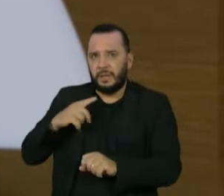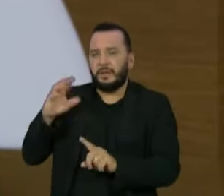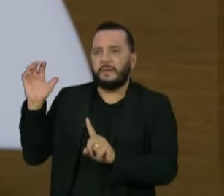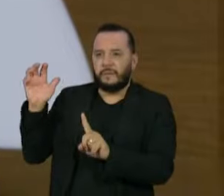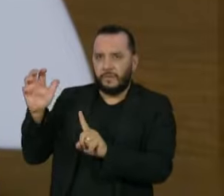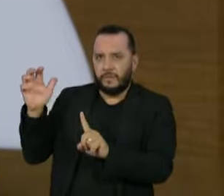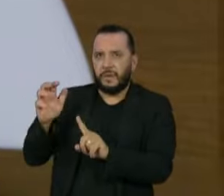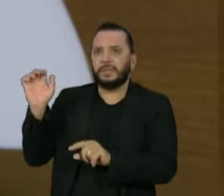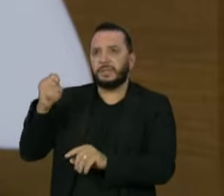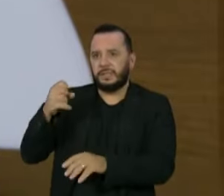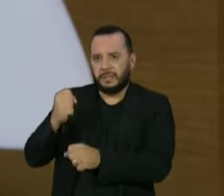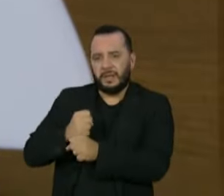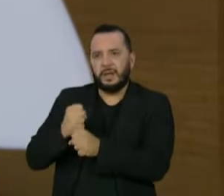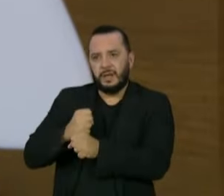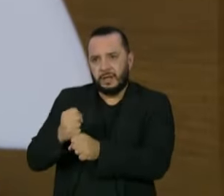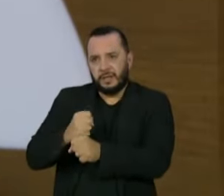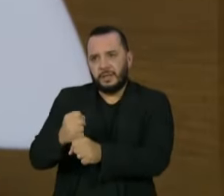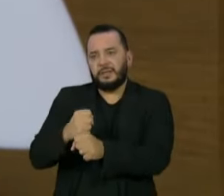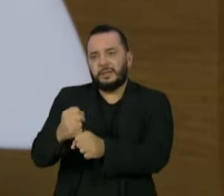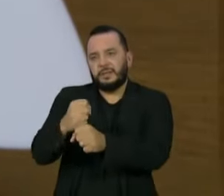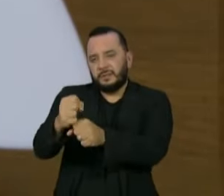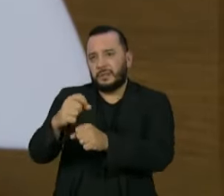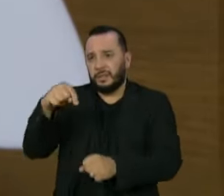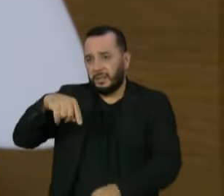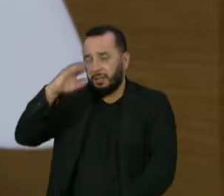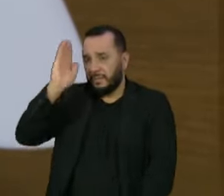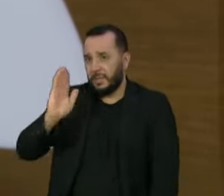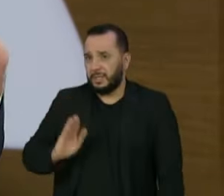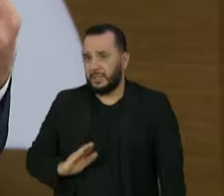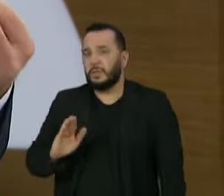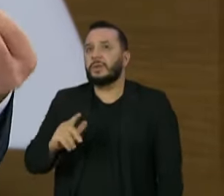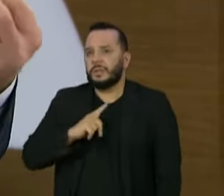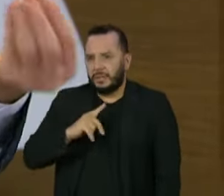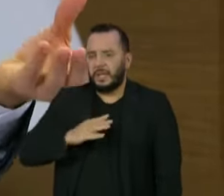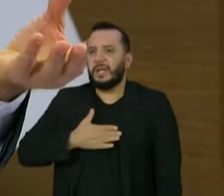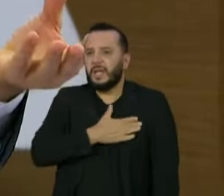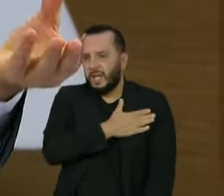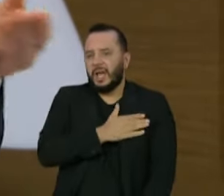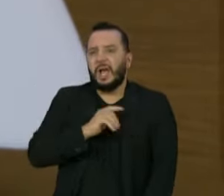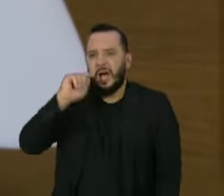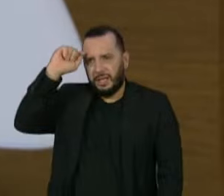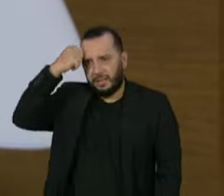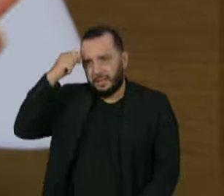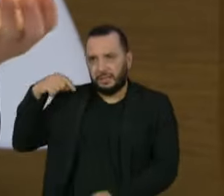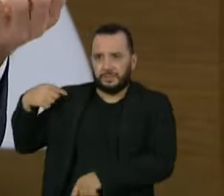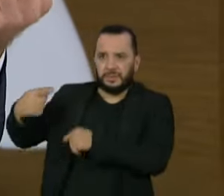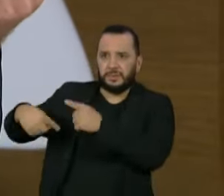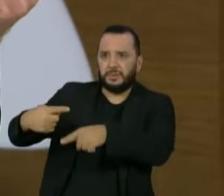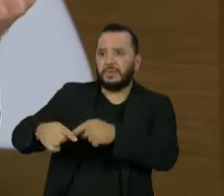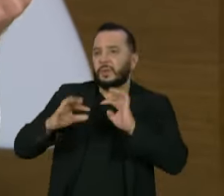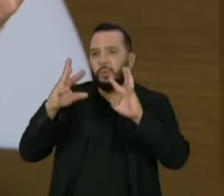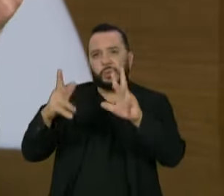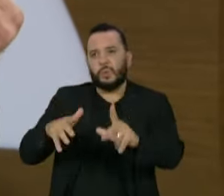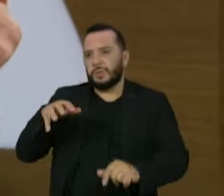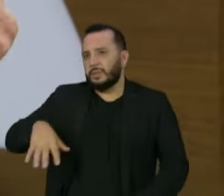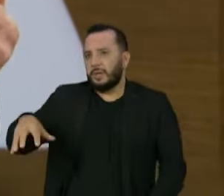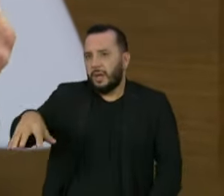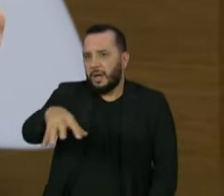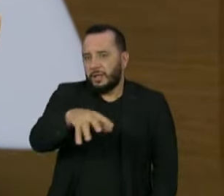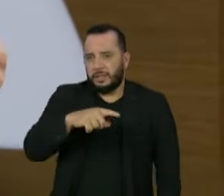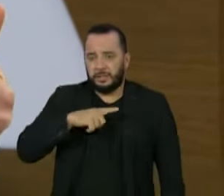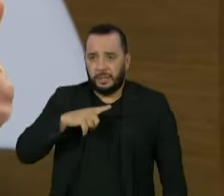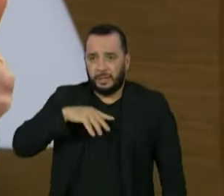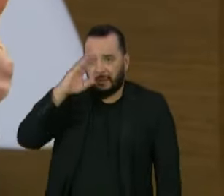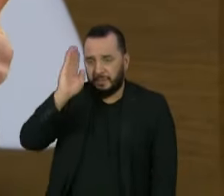por muito tempo. Nós temos um Brasil que tem um racismo estrutural em todas as áreas. Nós temos um